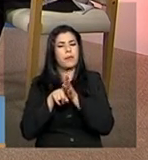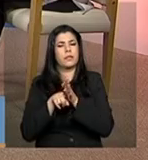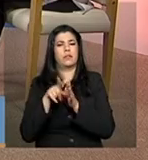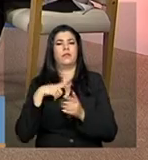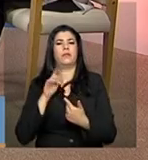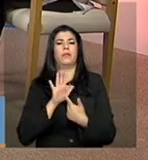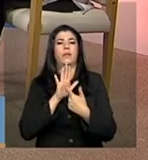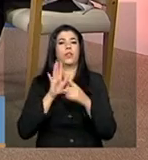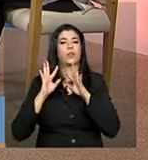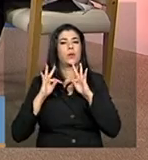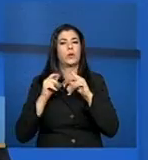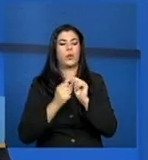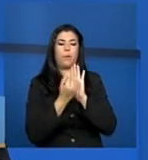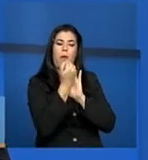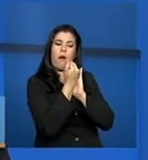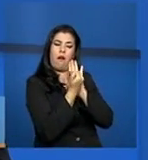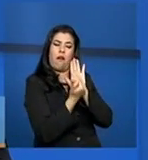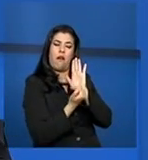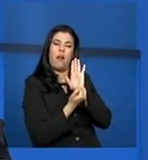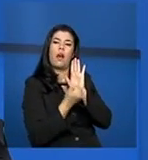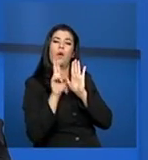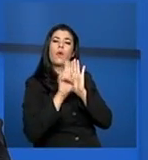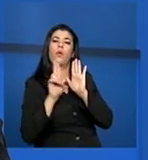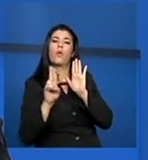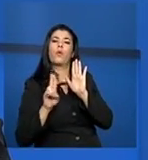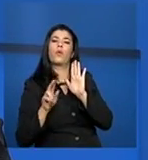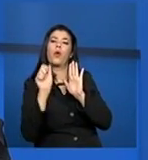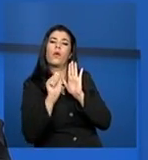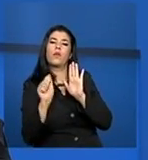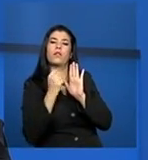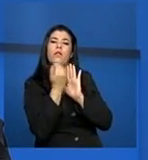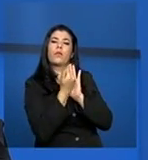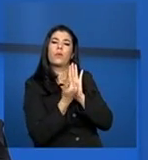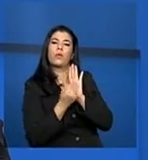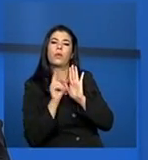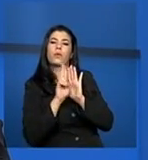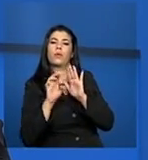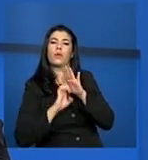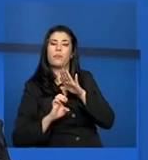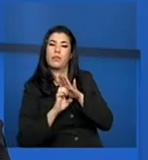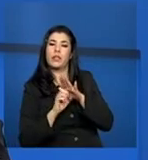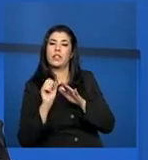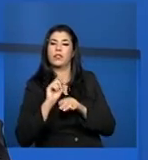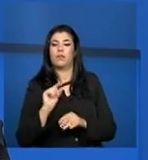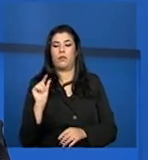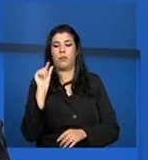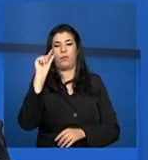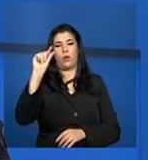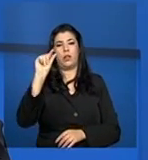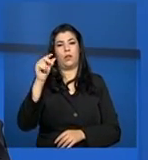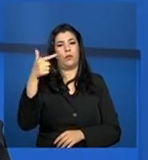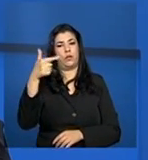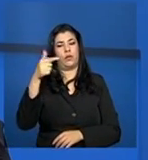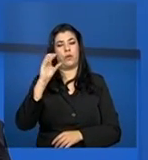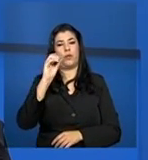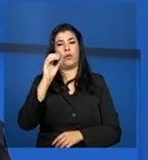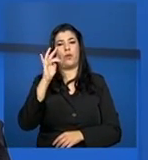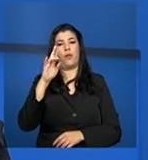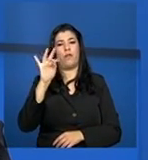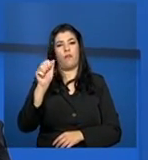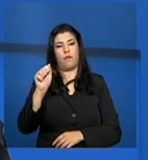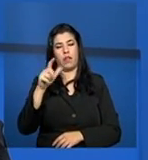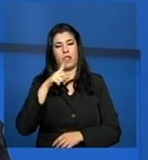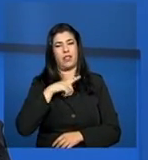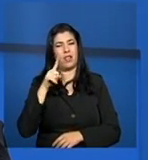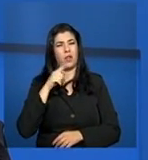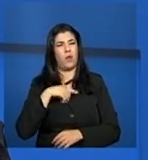vai aparecer toda a lista com essas entidades. Quando ele pesquisar por ofertas, serão as entidades que não são exclusivas